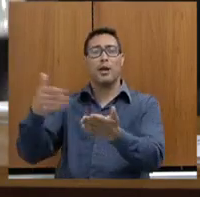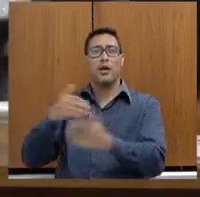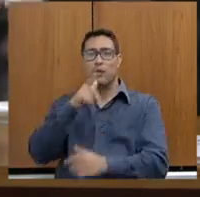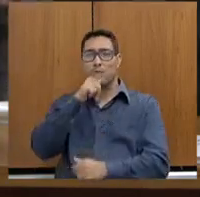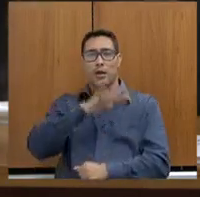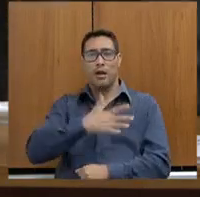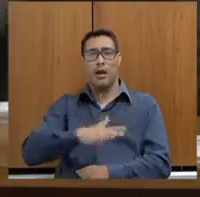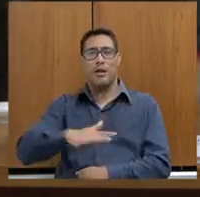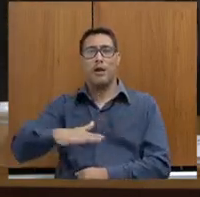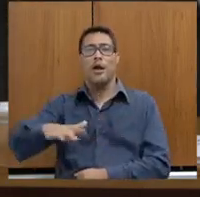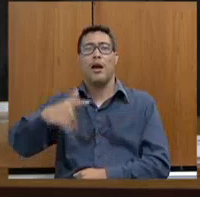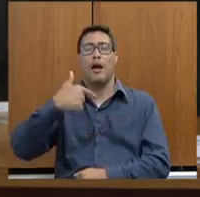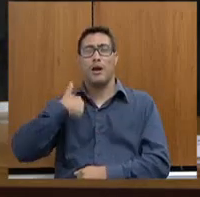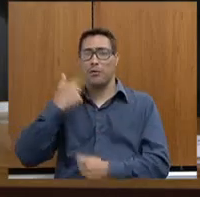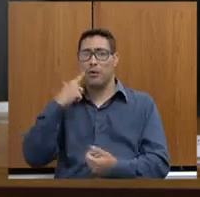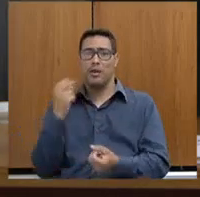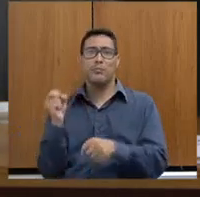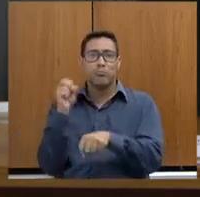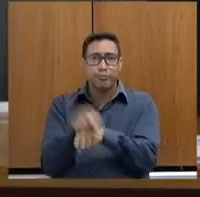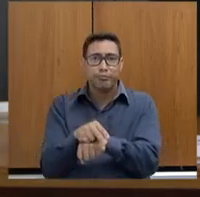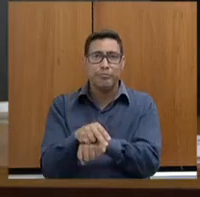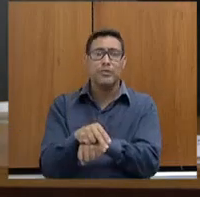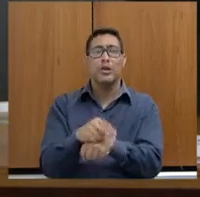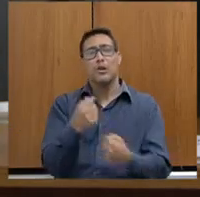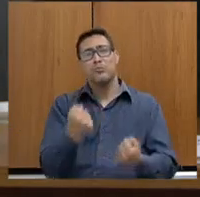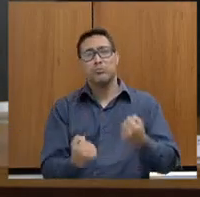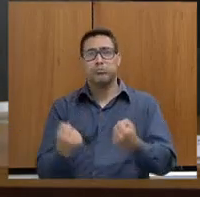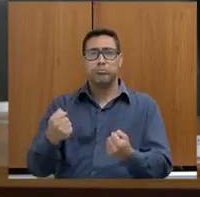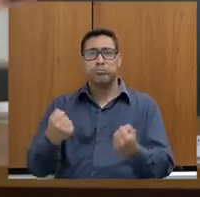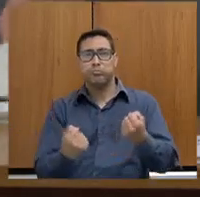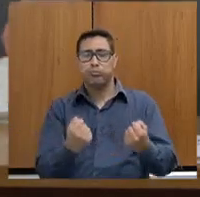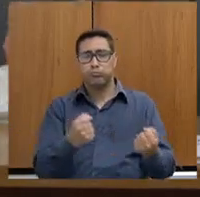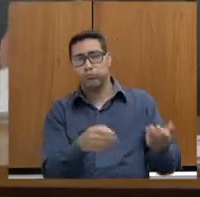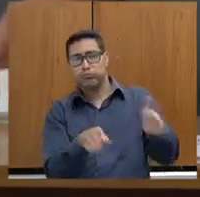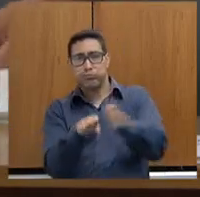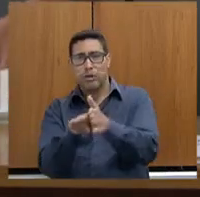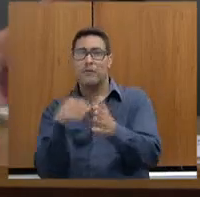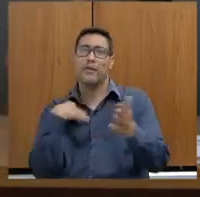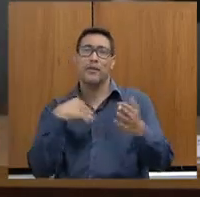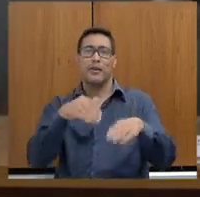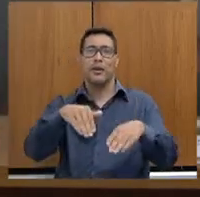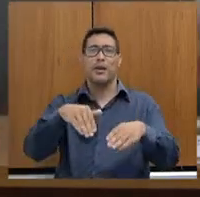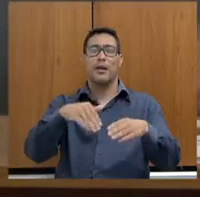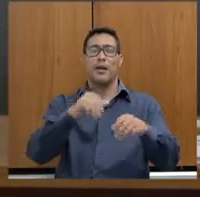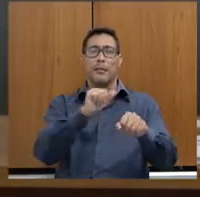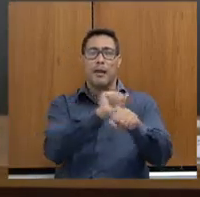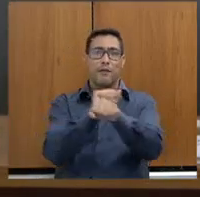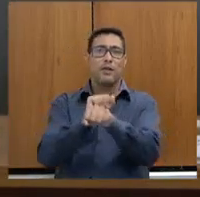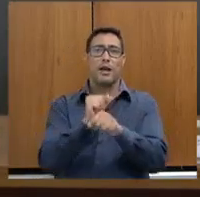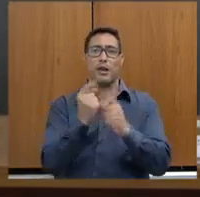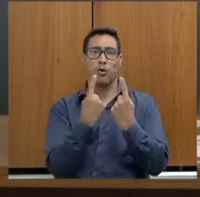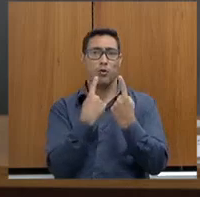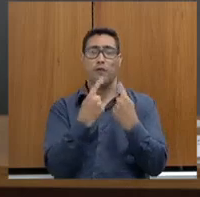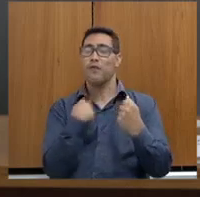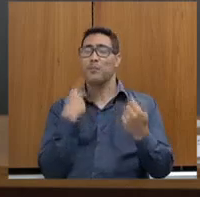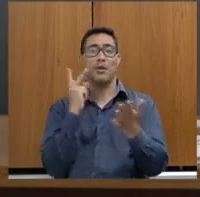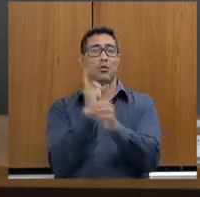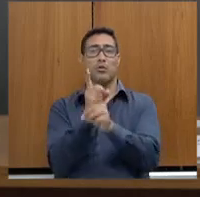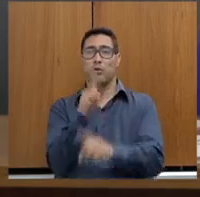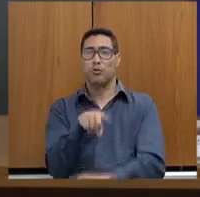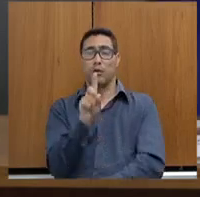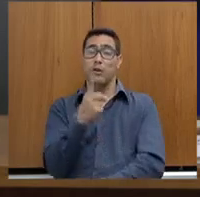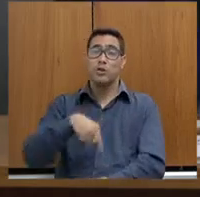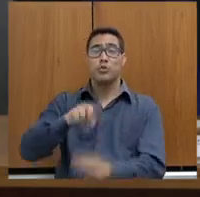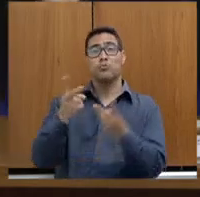imbicavam com as suas caminhonetes, a polícia ficava fazendo cerco nas rodovias e não achava. Então, gente começou a perceber também